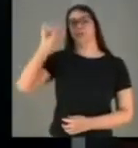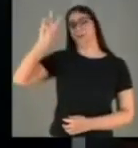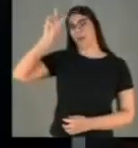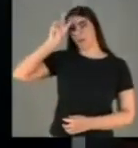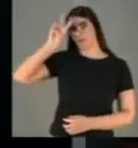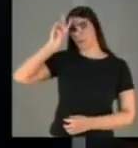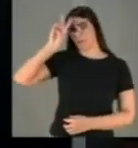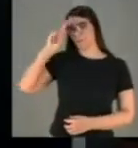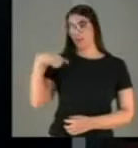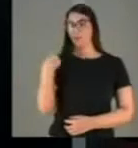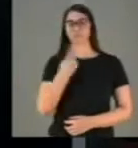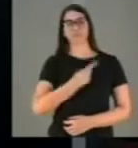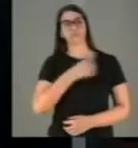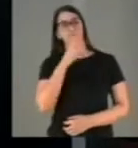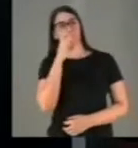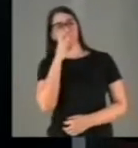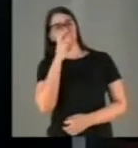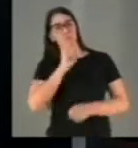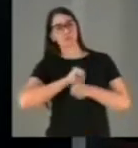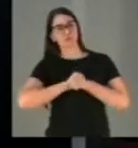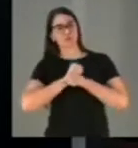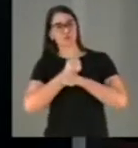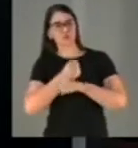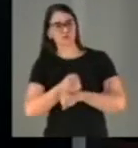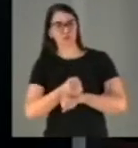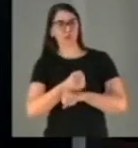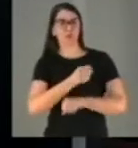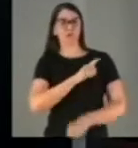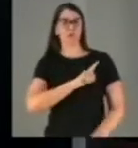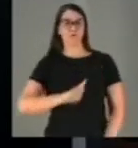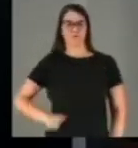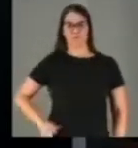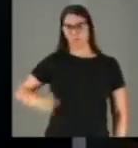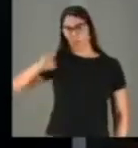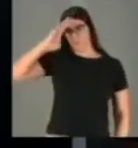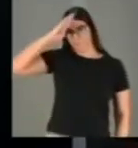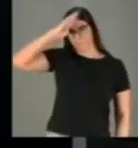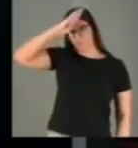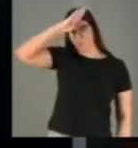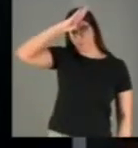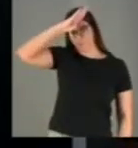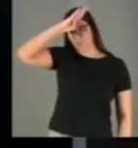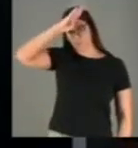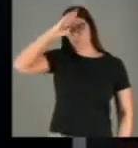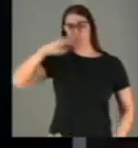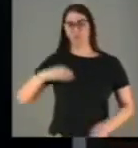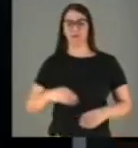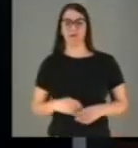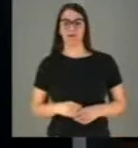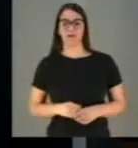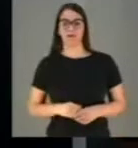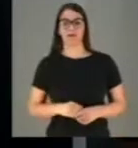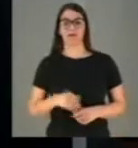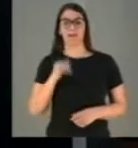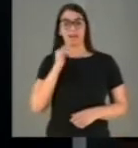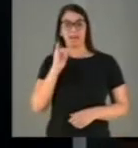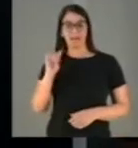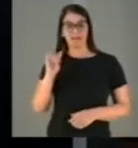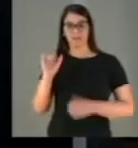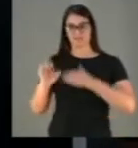que estamos acompanhando os esforços do governo Bolsonaro em alienar numa sangria desatada a Eletrobras,